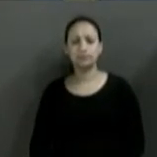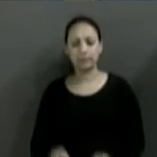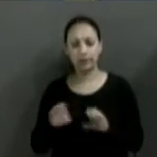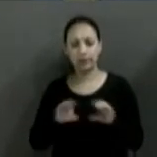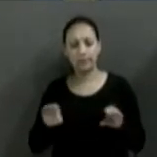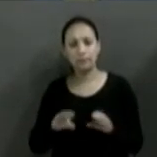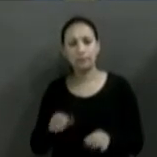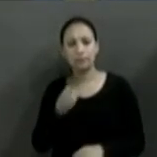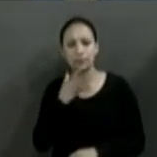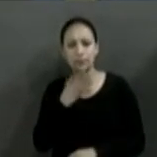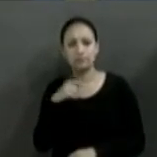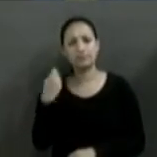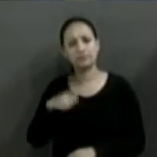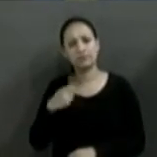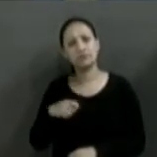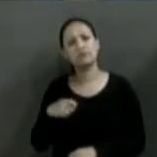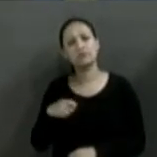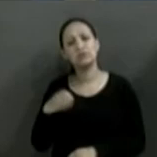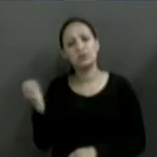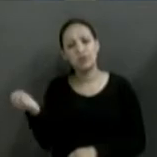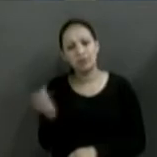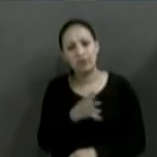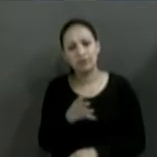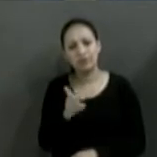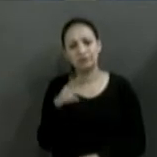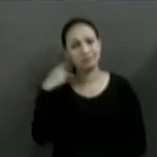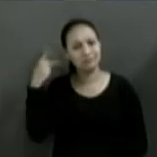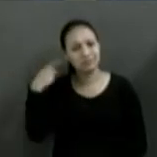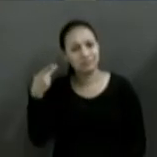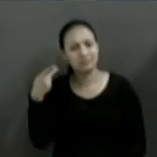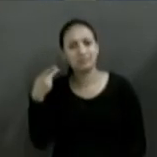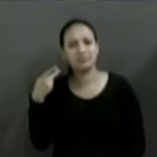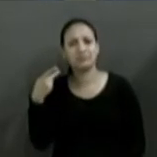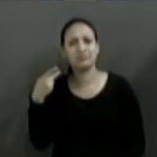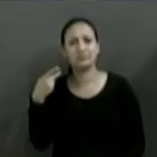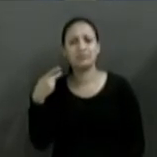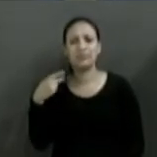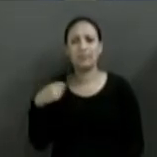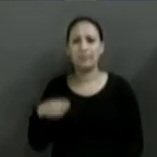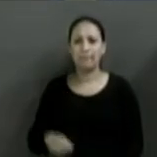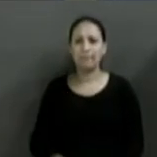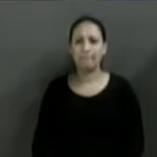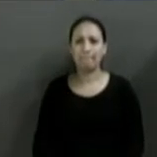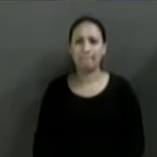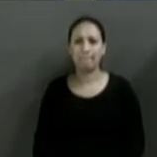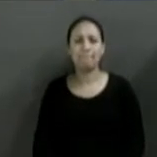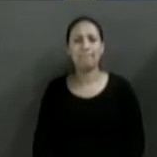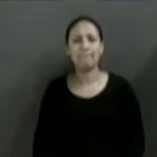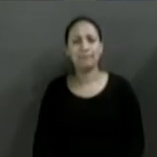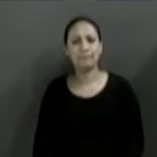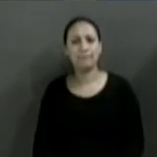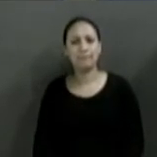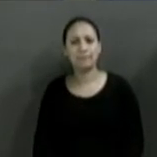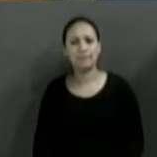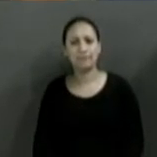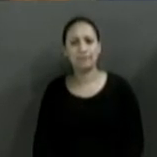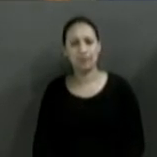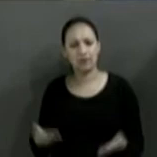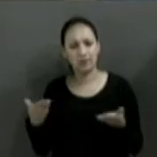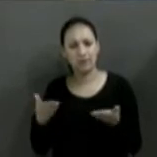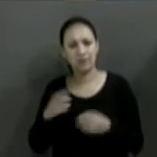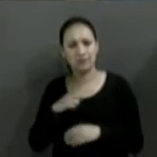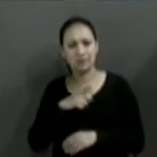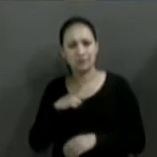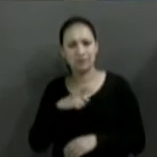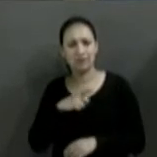precisa de uma nova fase política, assim como o Brasil tem debatido. A farda de área está impune até hoje. Agora tem a